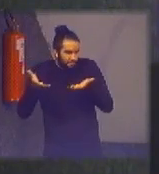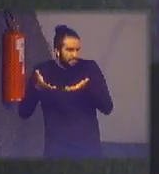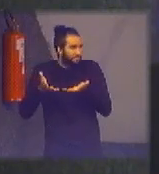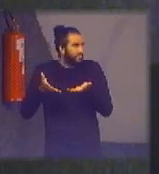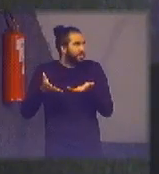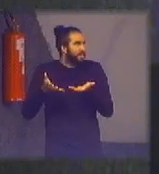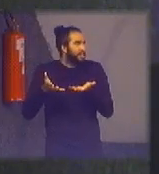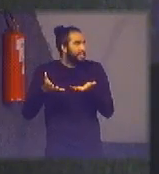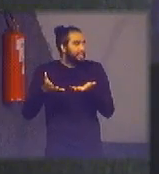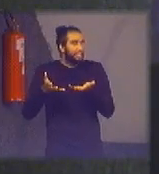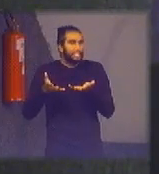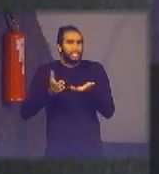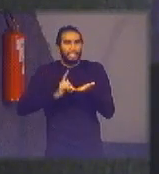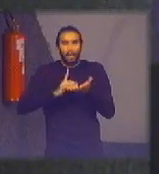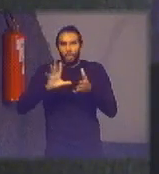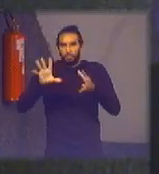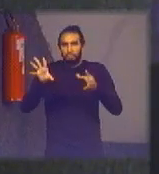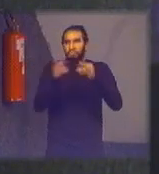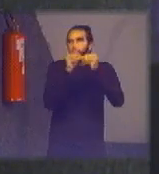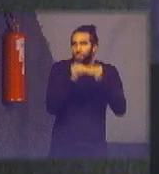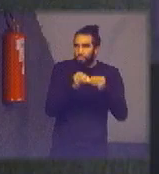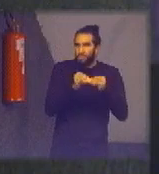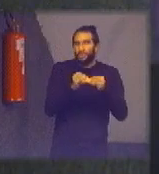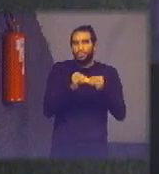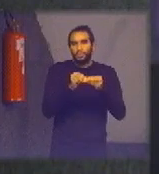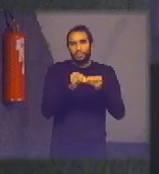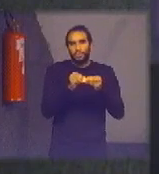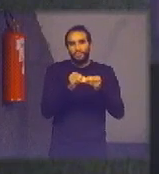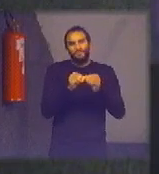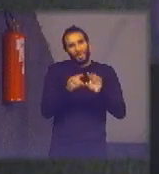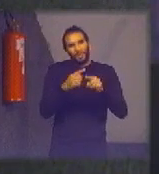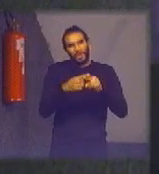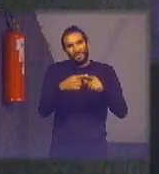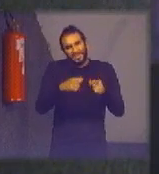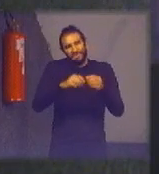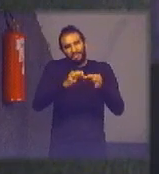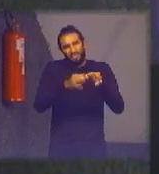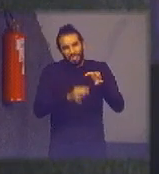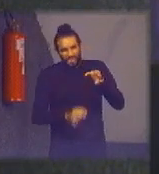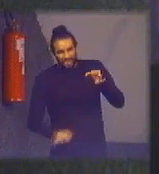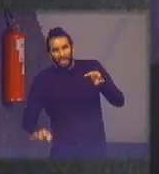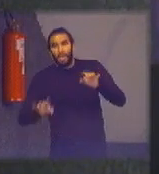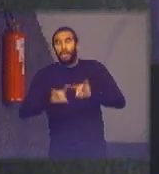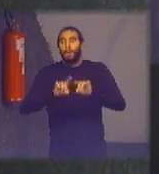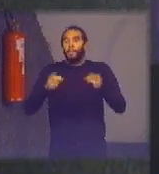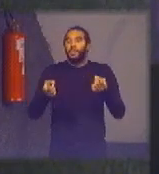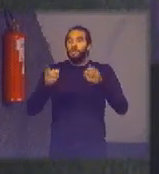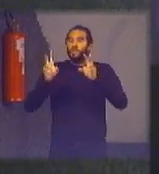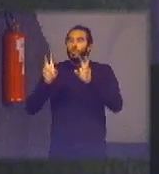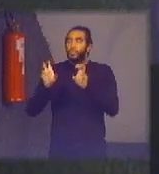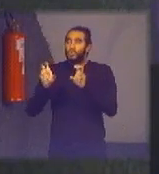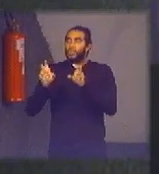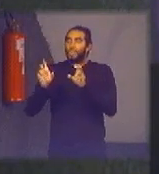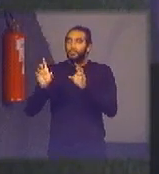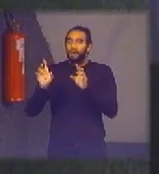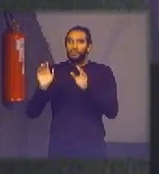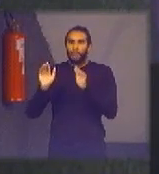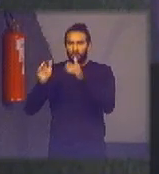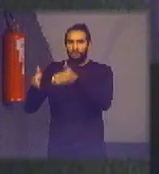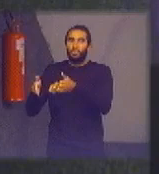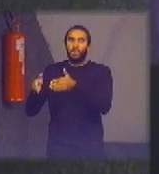um pouquinho mais enxuta do que talvez ela seja merecedora eu acredito que a temática que a gente vai abordar aqui